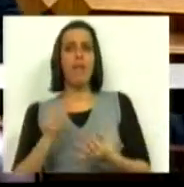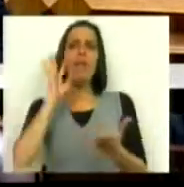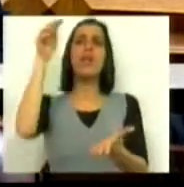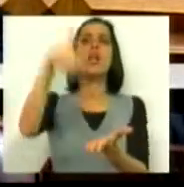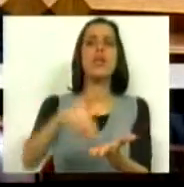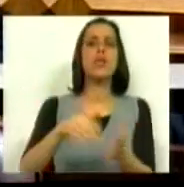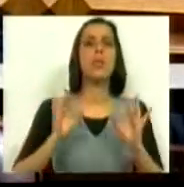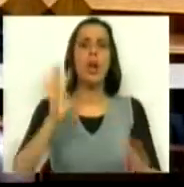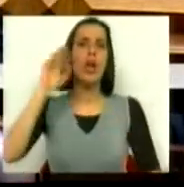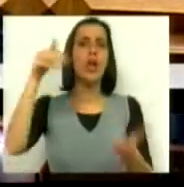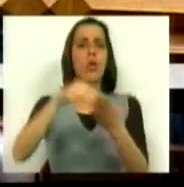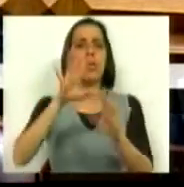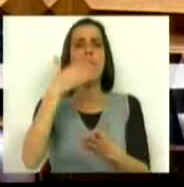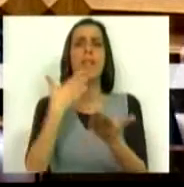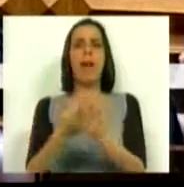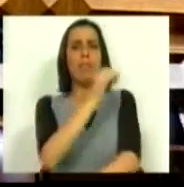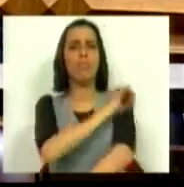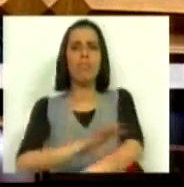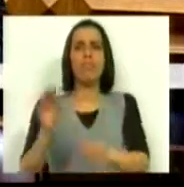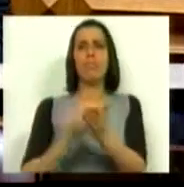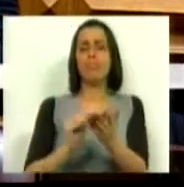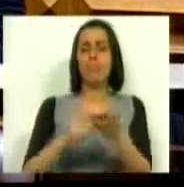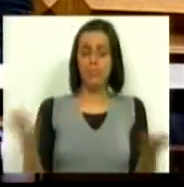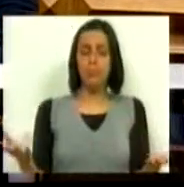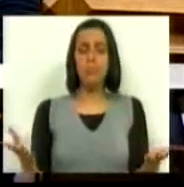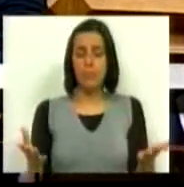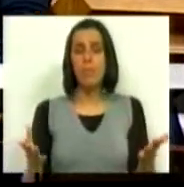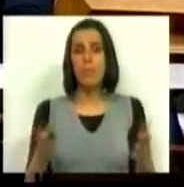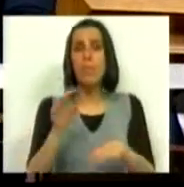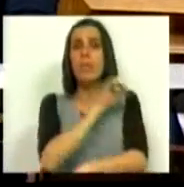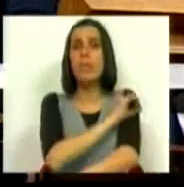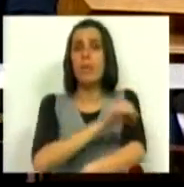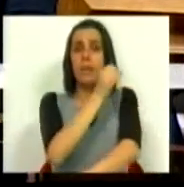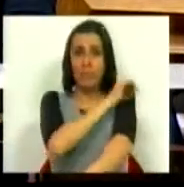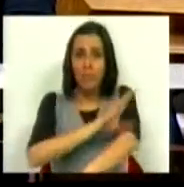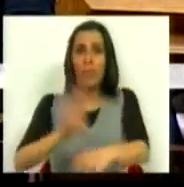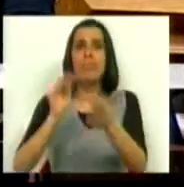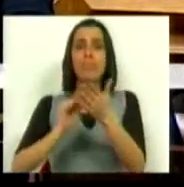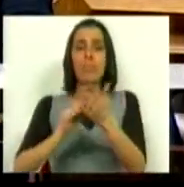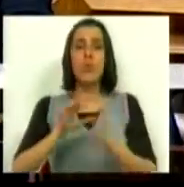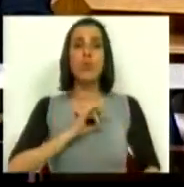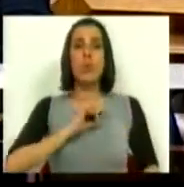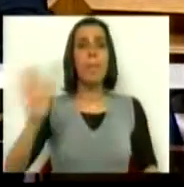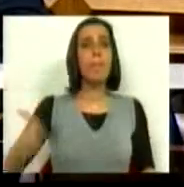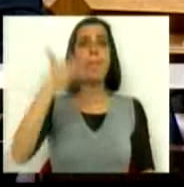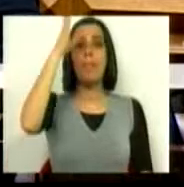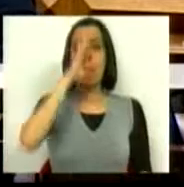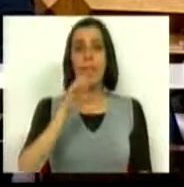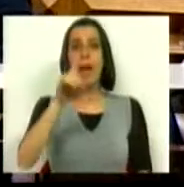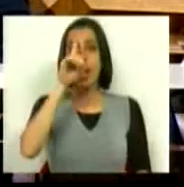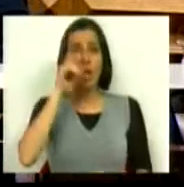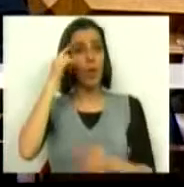resultados serão os resultados do empobrecimento. Aliás, empobrecimento que o Sr. Primeiro-Ministro,